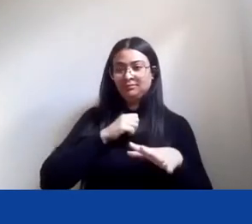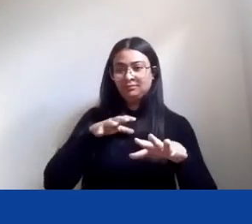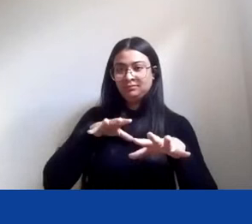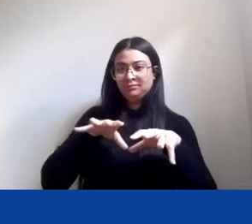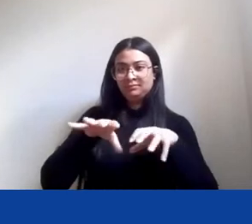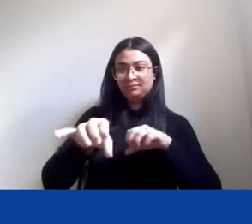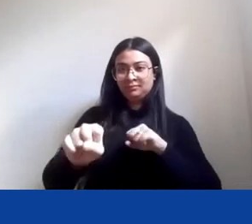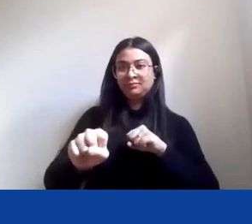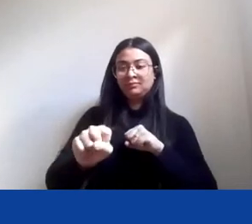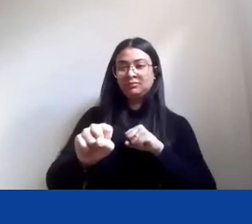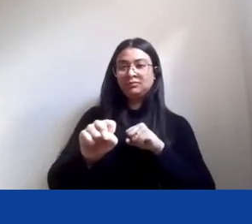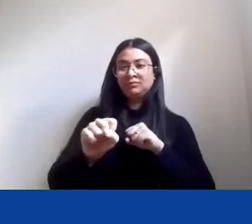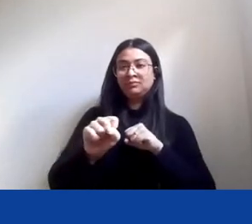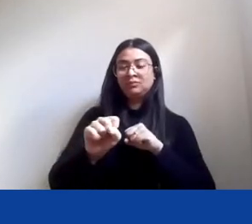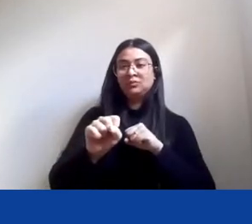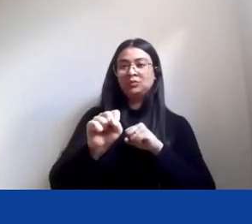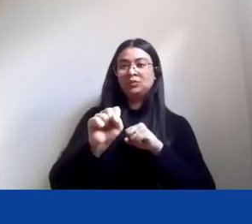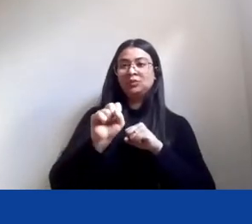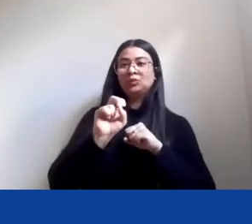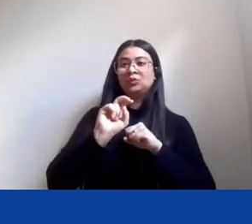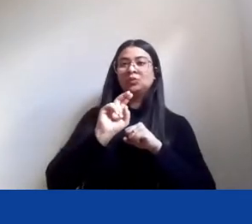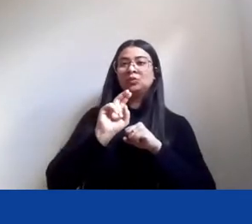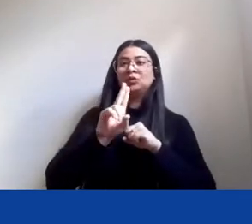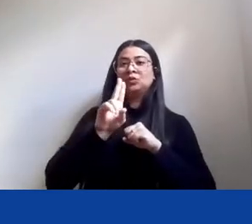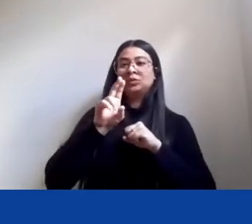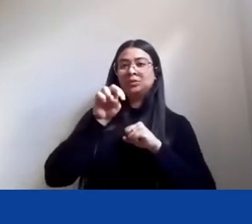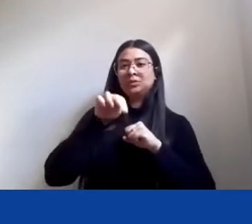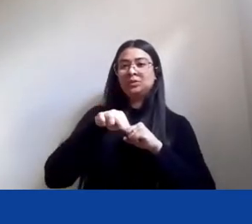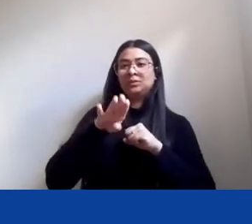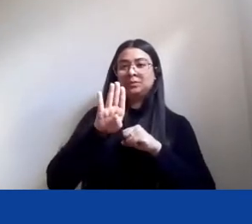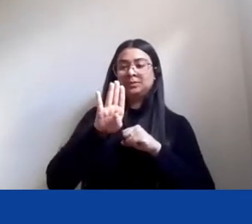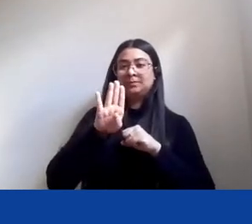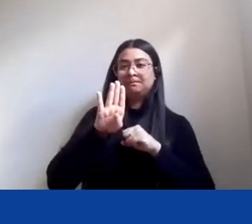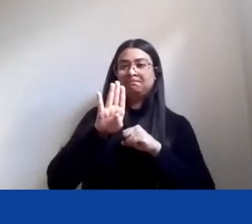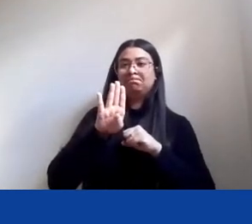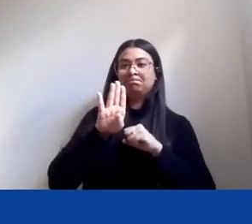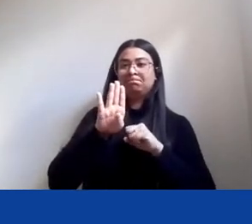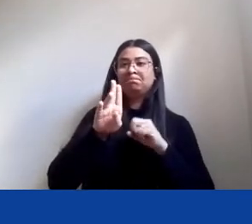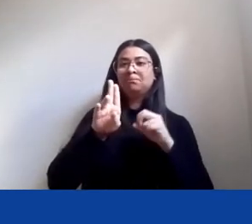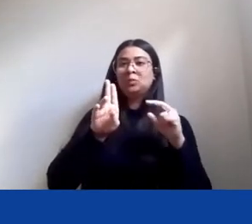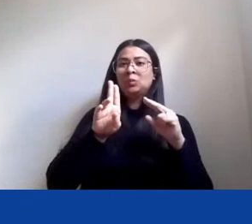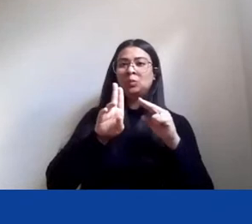Brasília no seu pós-doutorado com a Rita Segato, maravilhosa Rita.